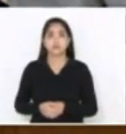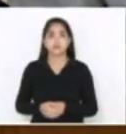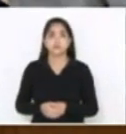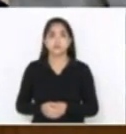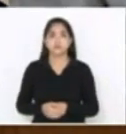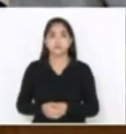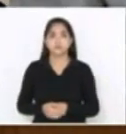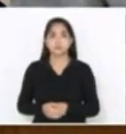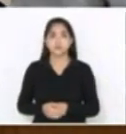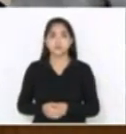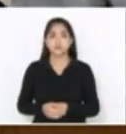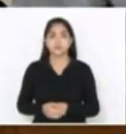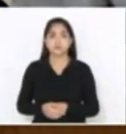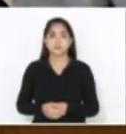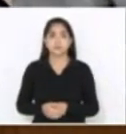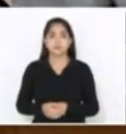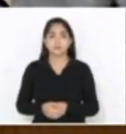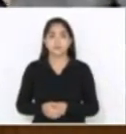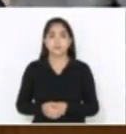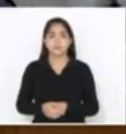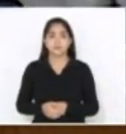A votação em separado.